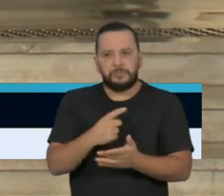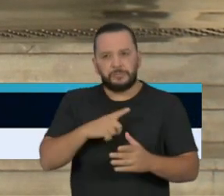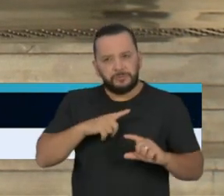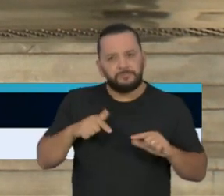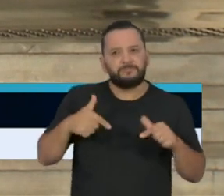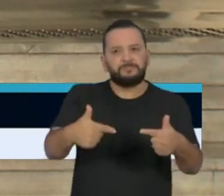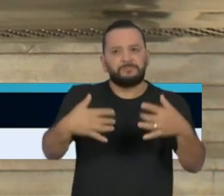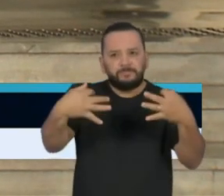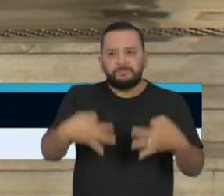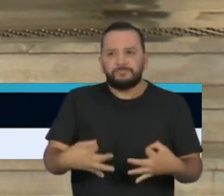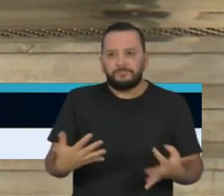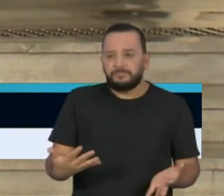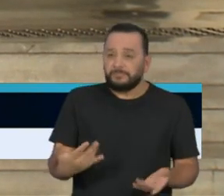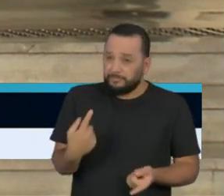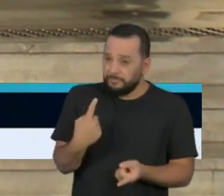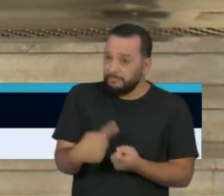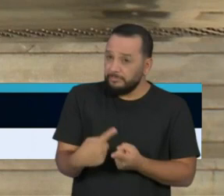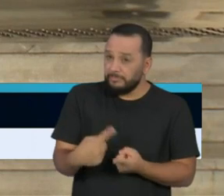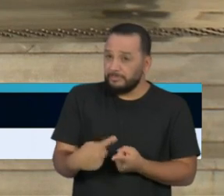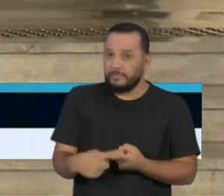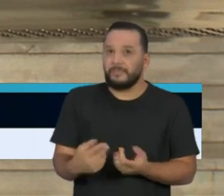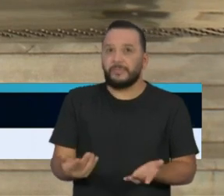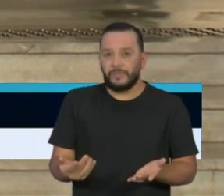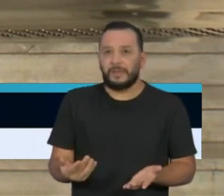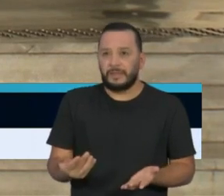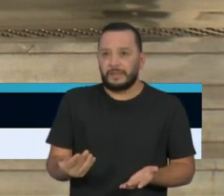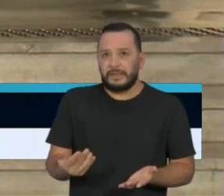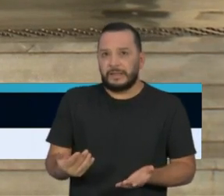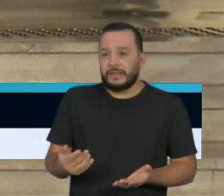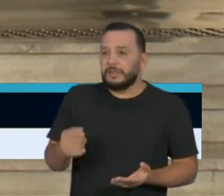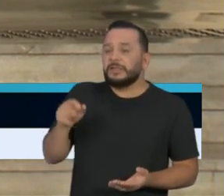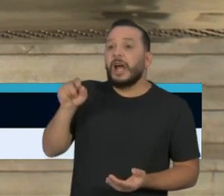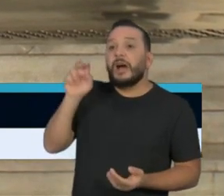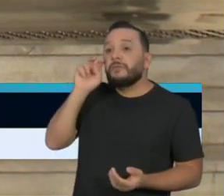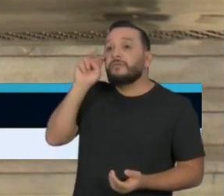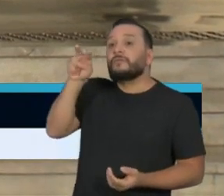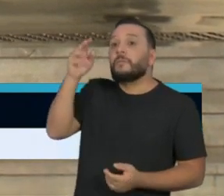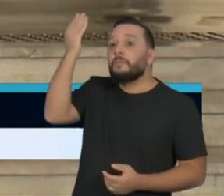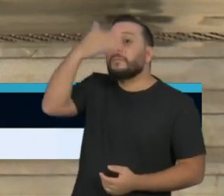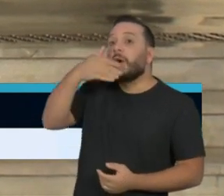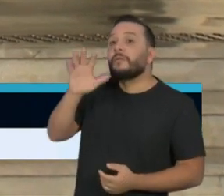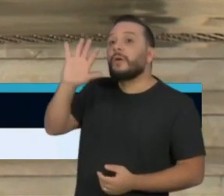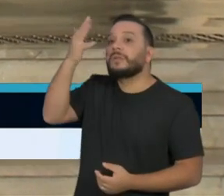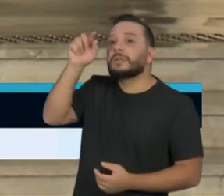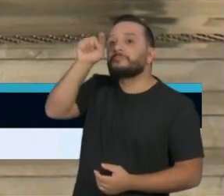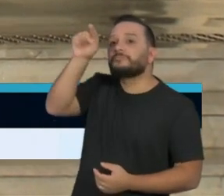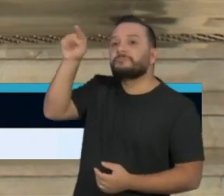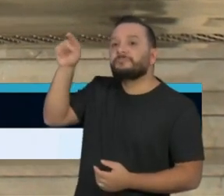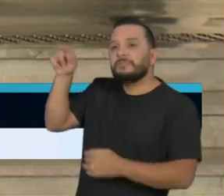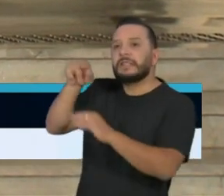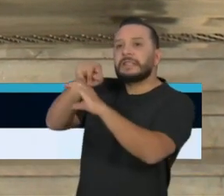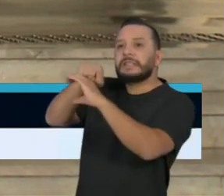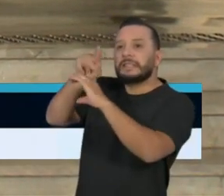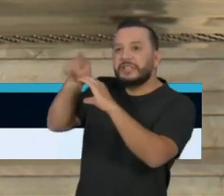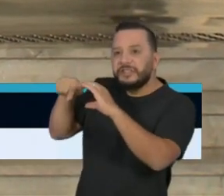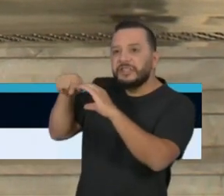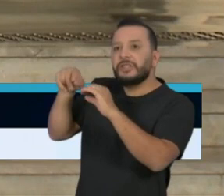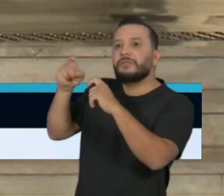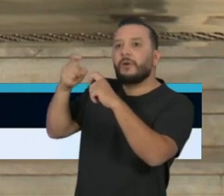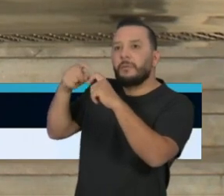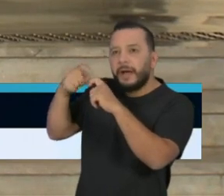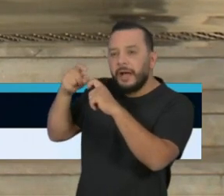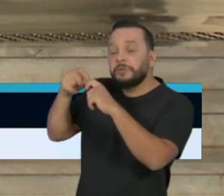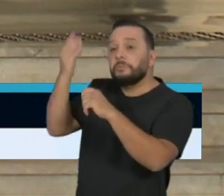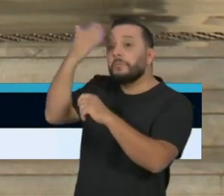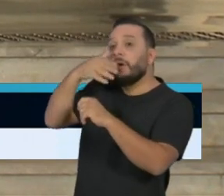tomadas em cima de constatações científicas e, de fato, já vistos em outros países.